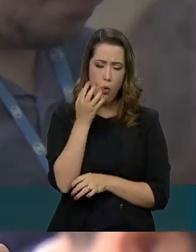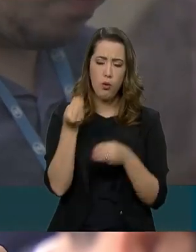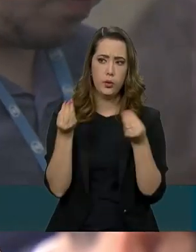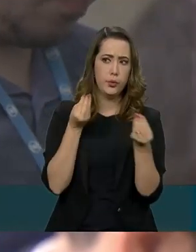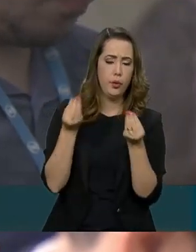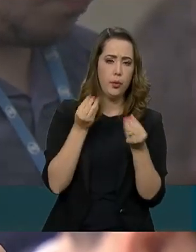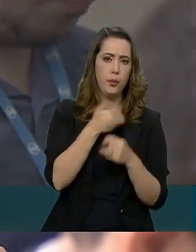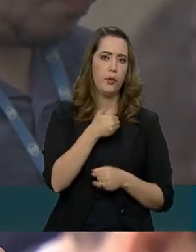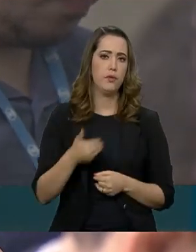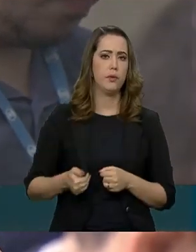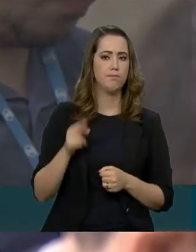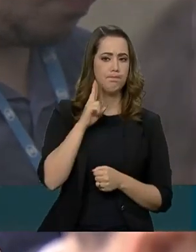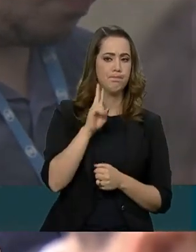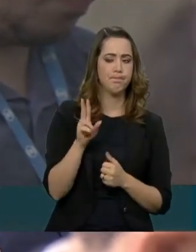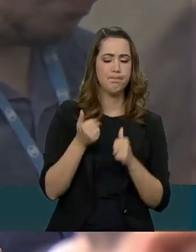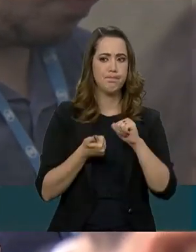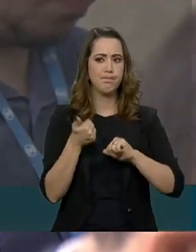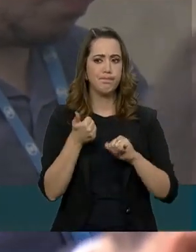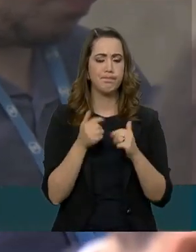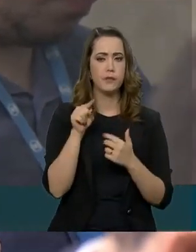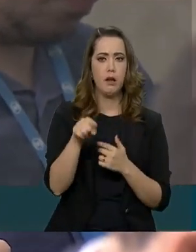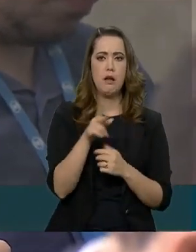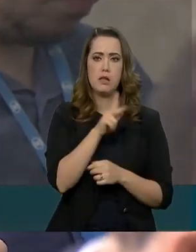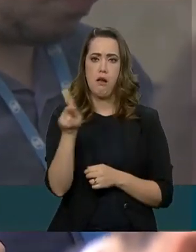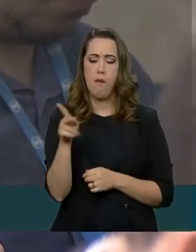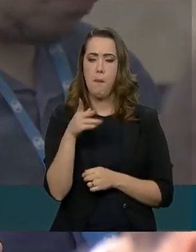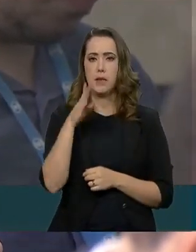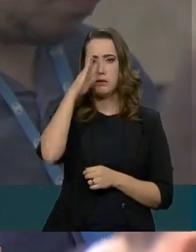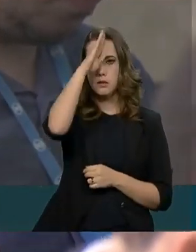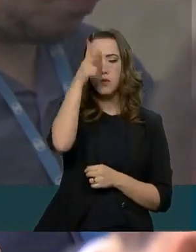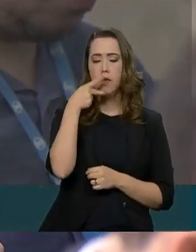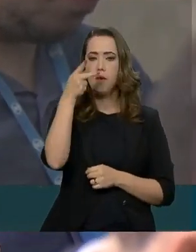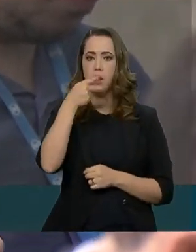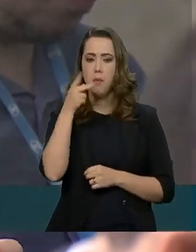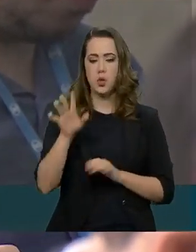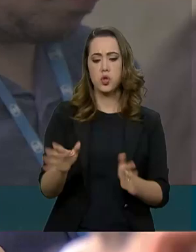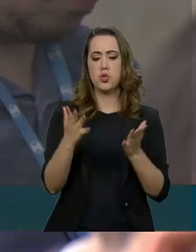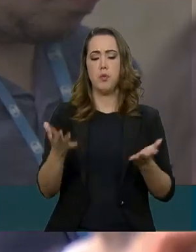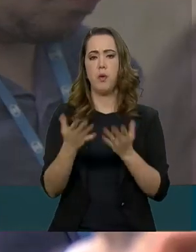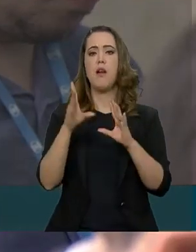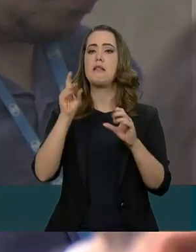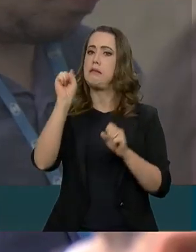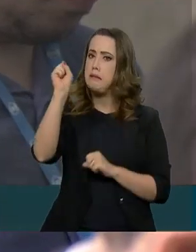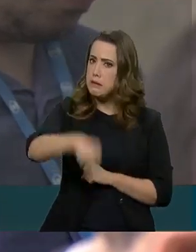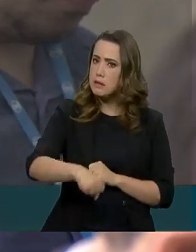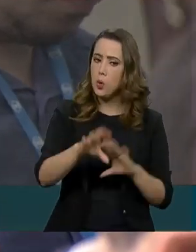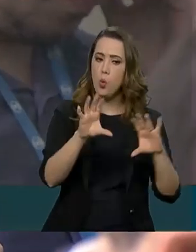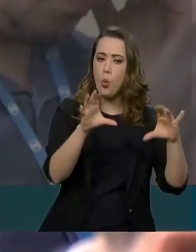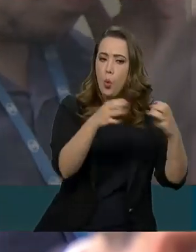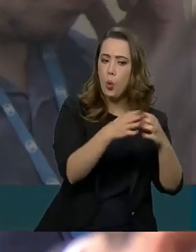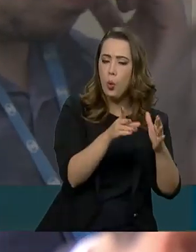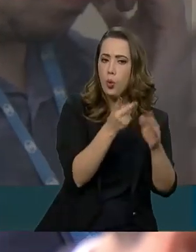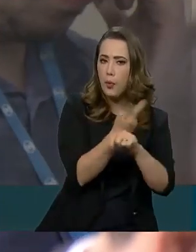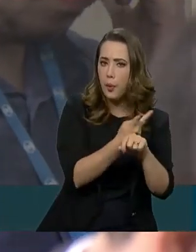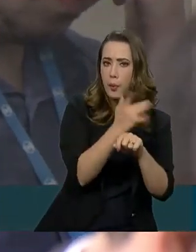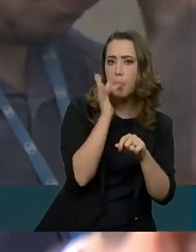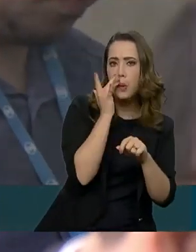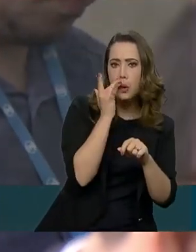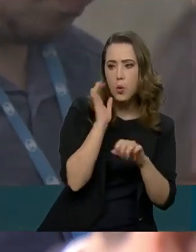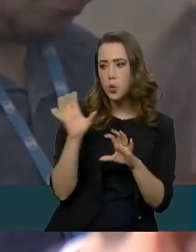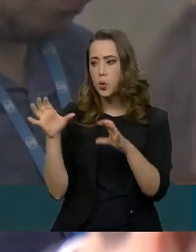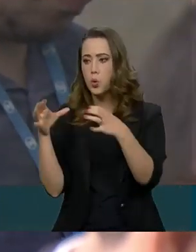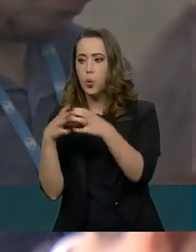avalia que essas declarações recentes do presidente pode estimular sim o conflito ali entre garimpeiros e